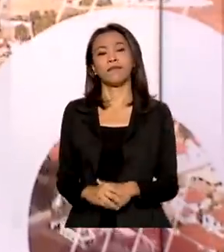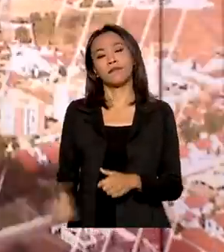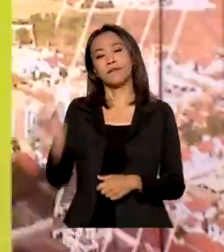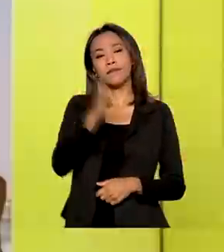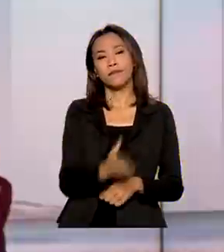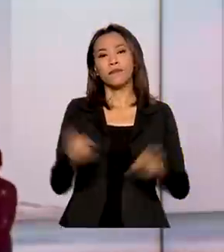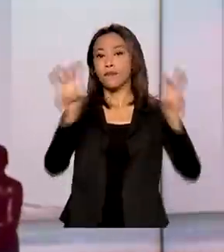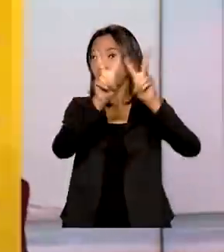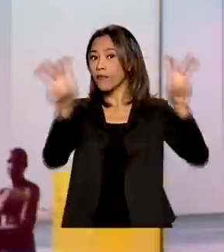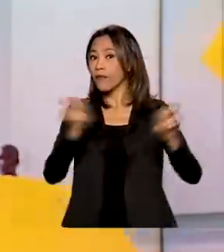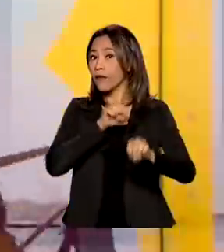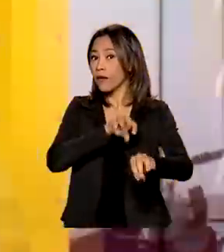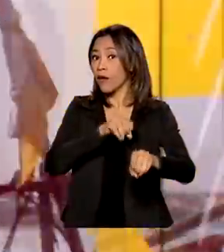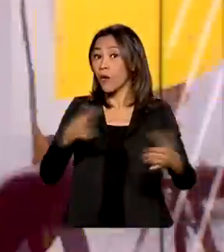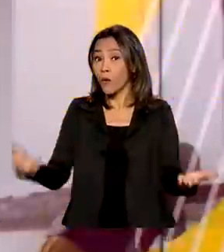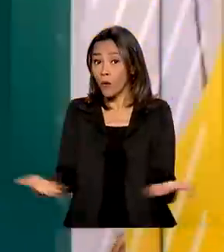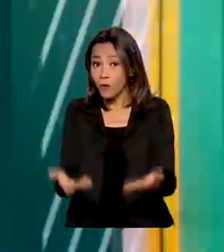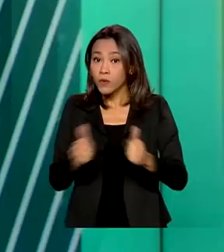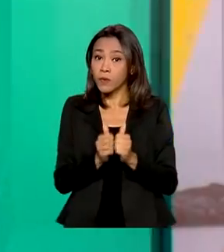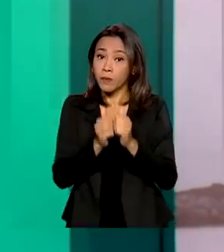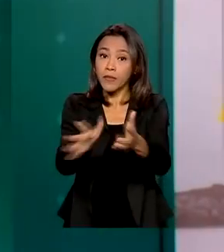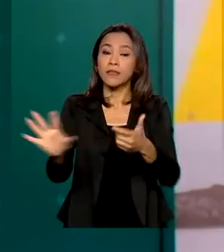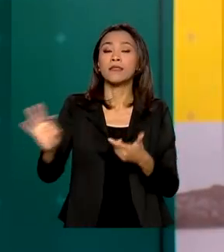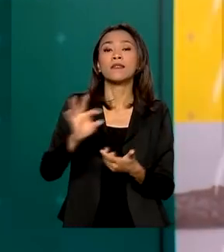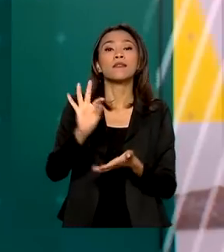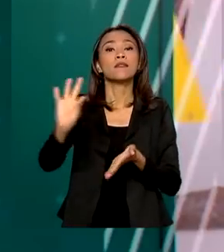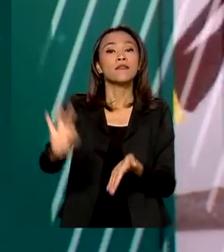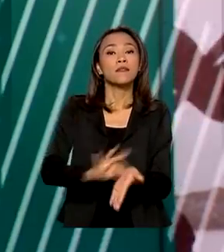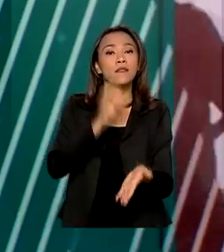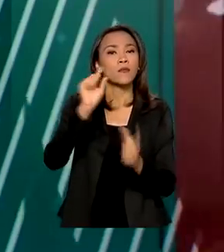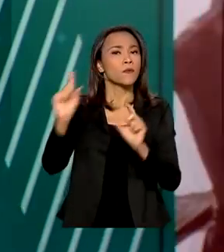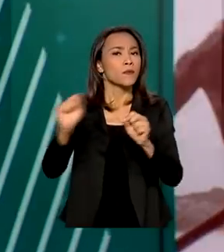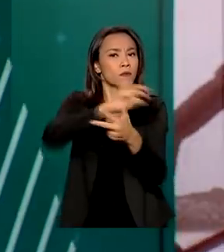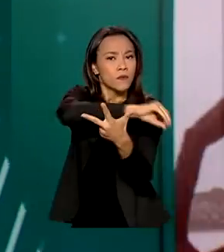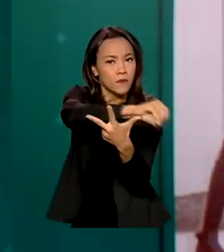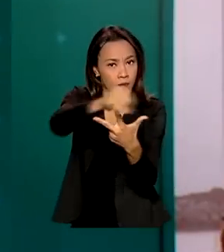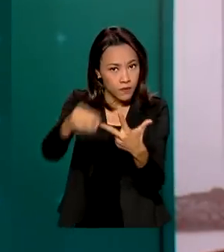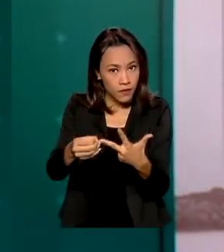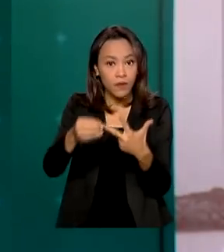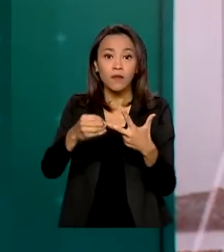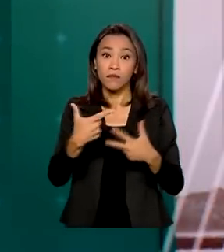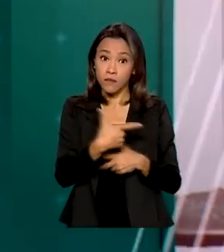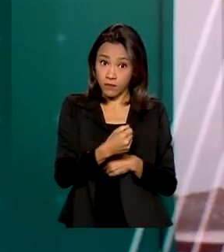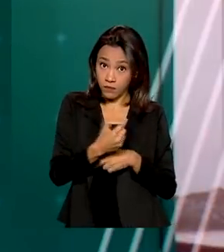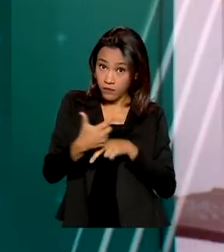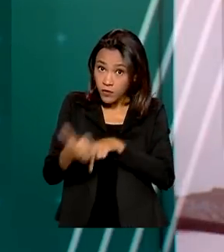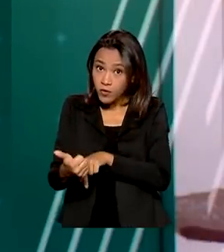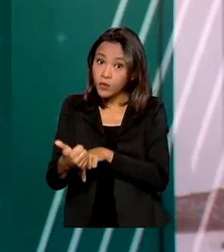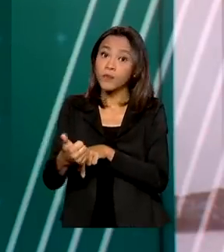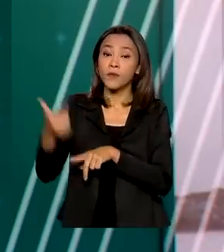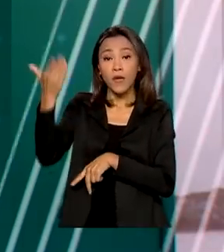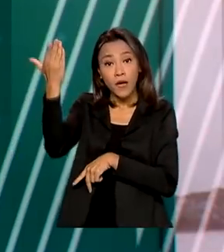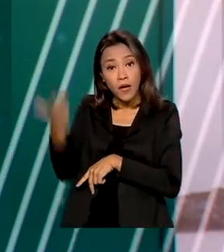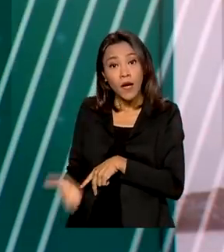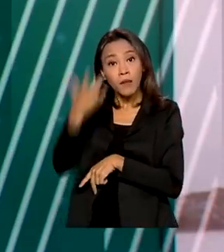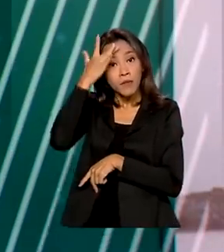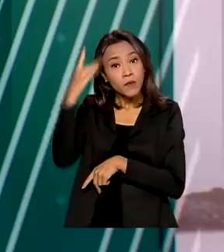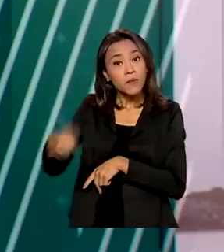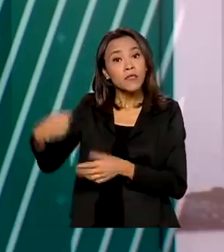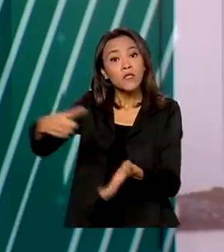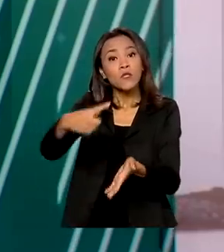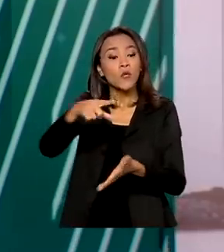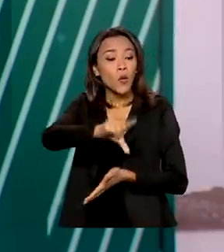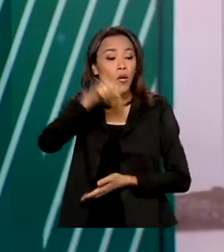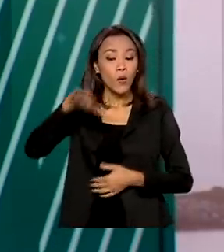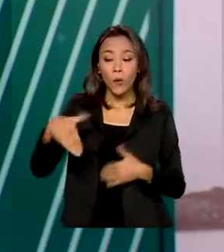falar de educação. Começam hoje as inscrições para o Exame Nacional do Ensino Médio, o Enem 2021. O candidato deverá escolher qual